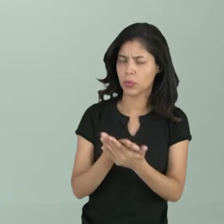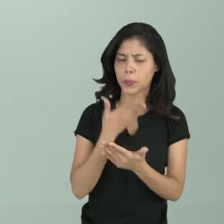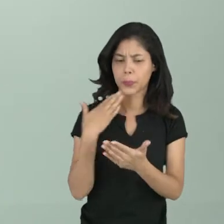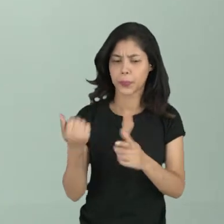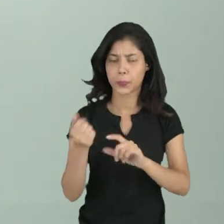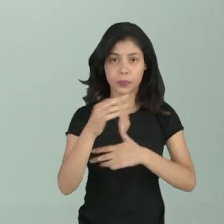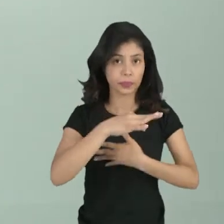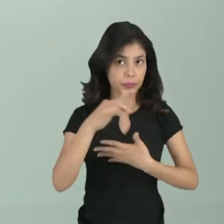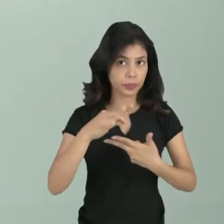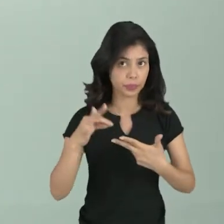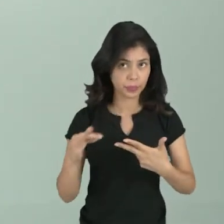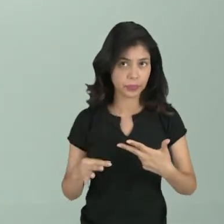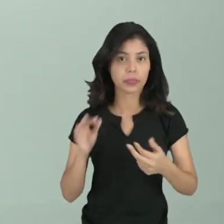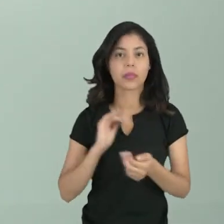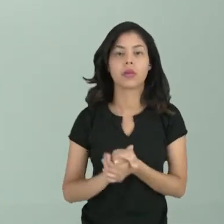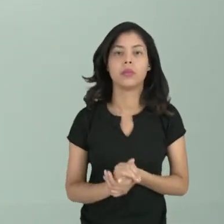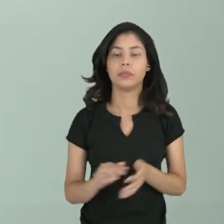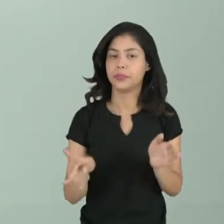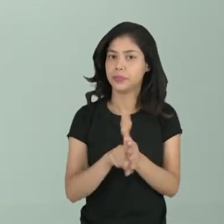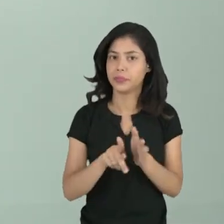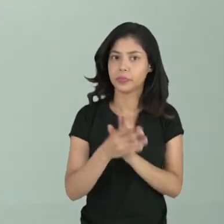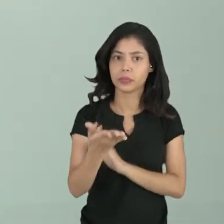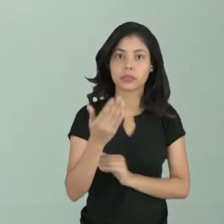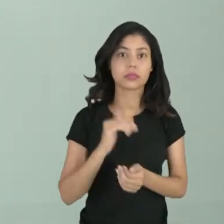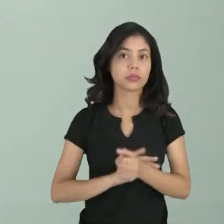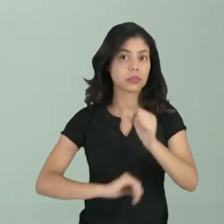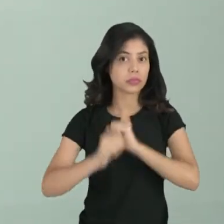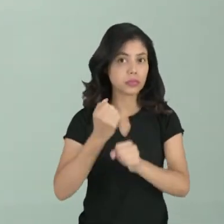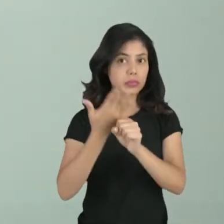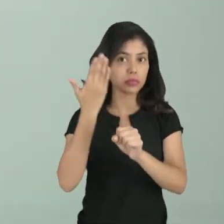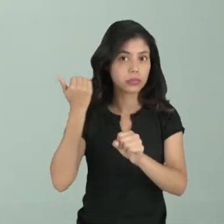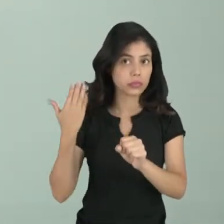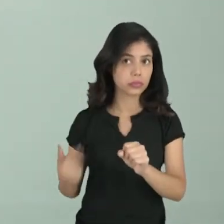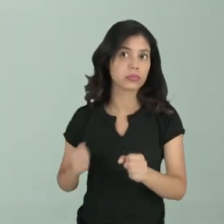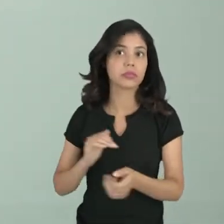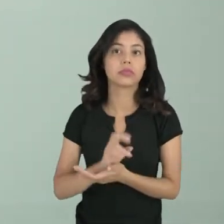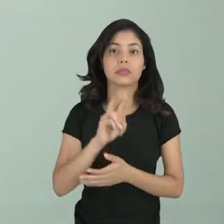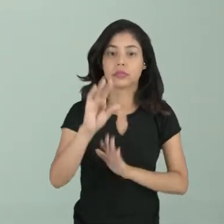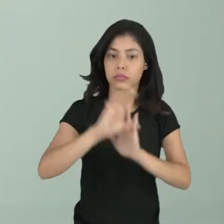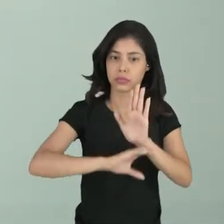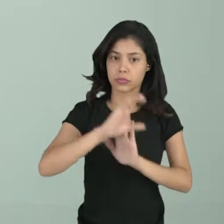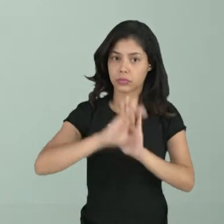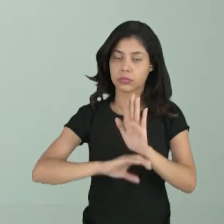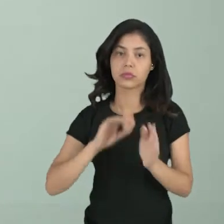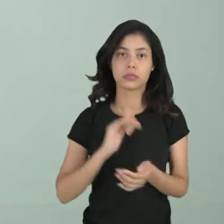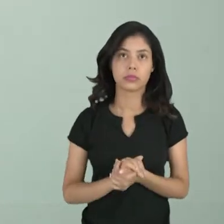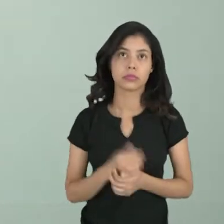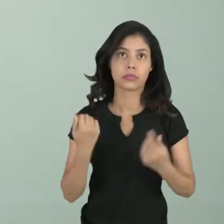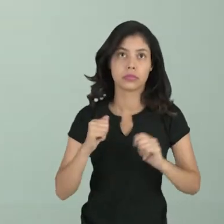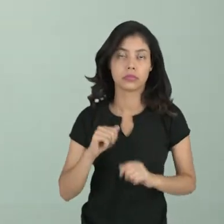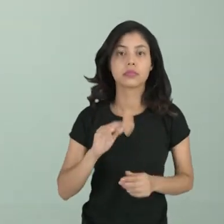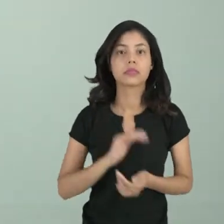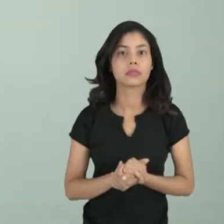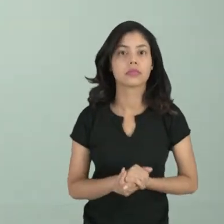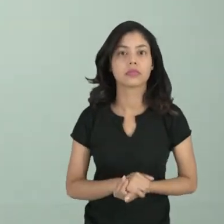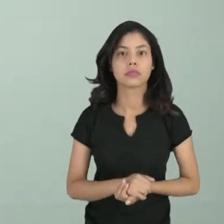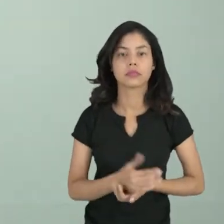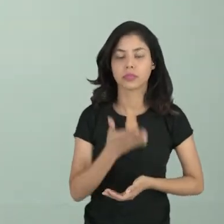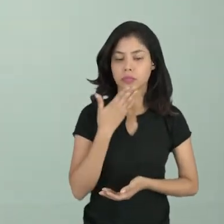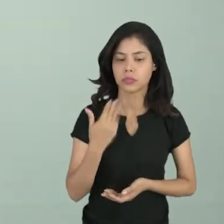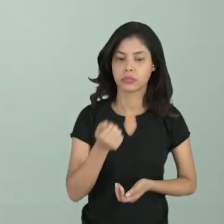Enem. Posteriormente, vocês, o ano que vem, vão estar aí com esses conteúdos, tem que estar atualizado.